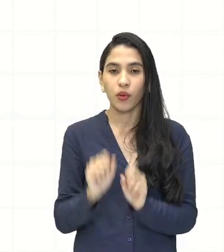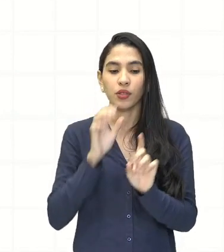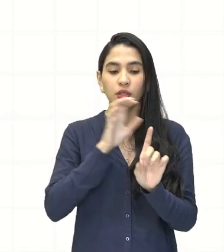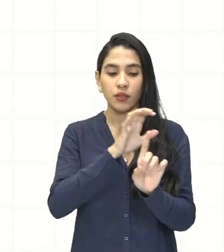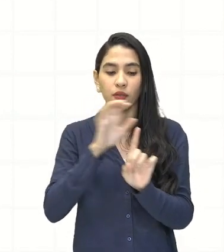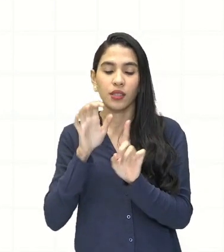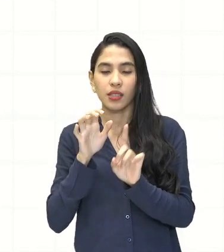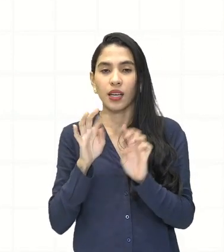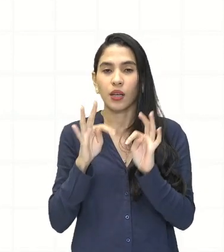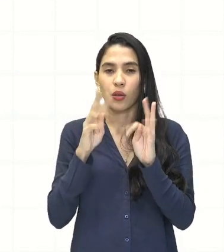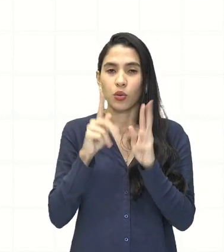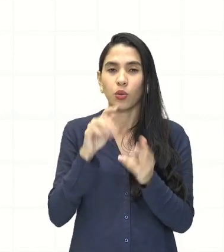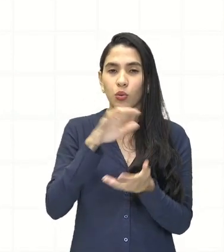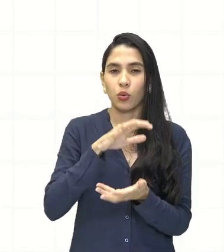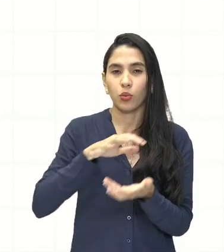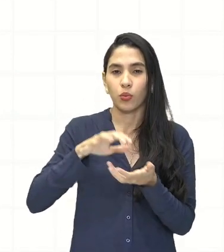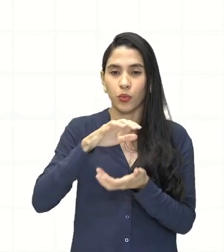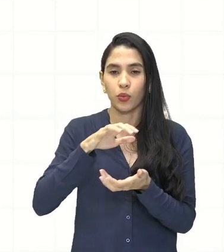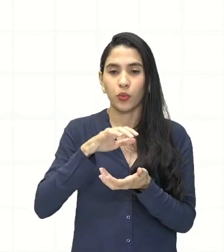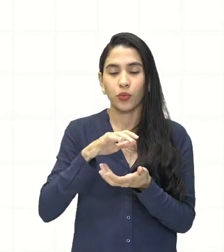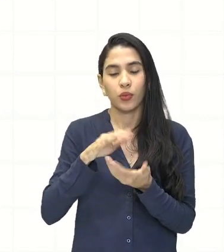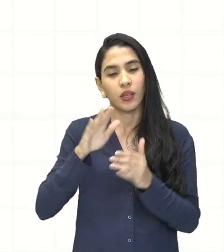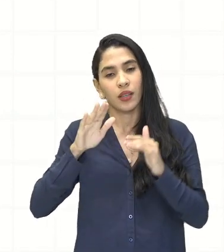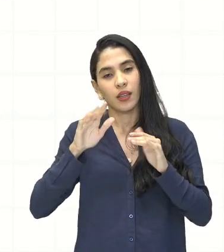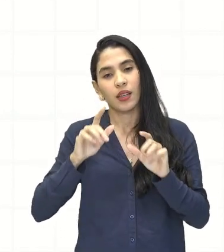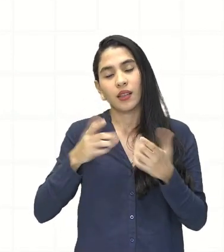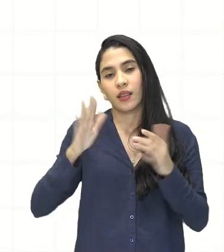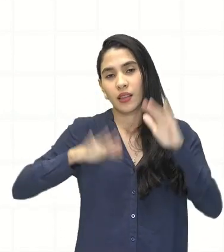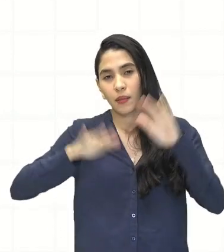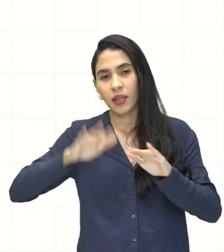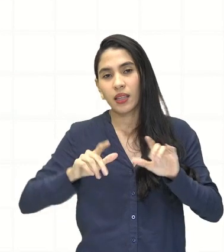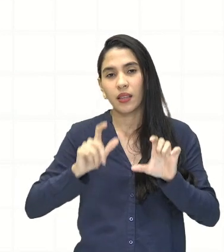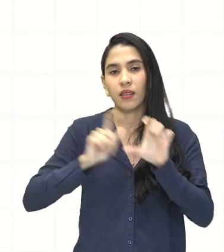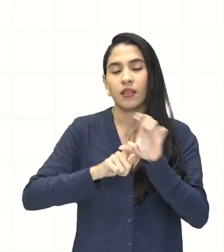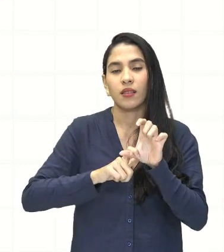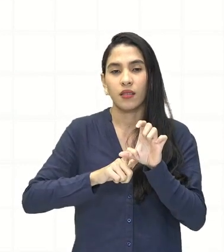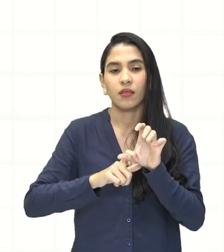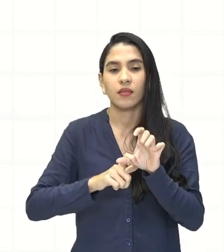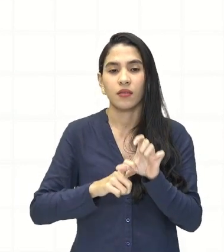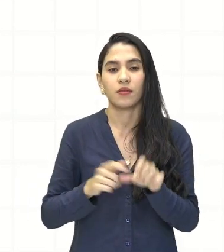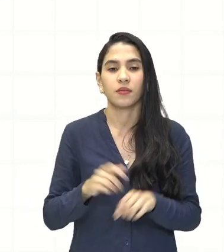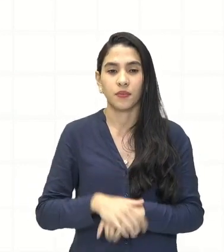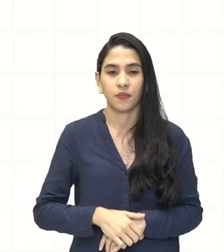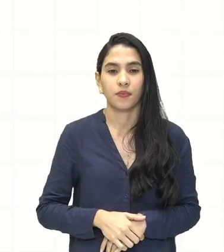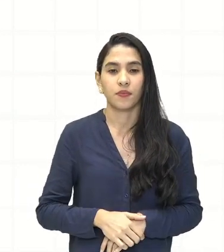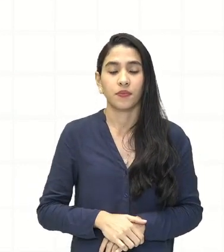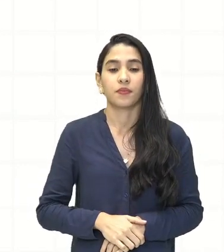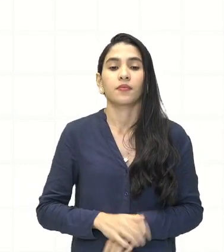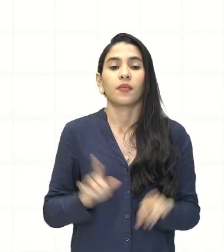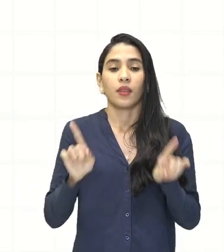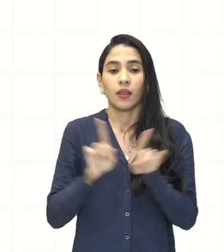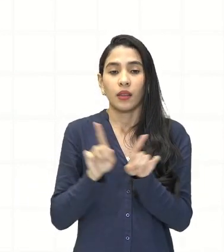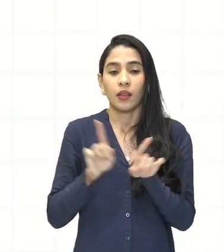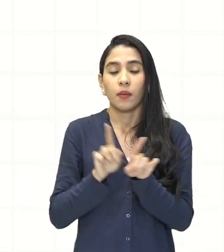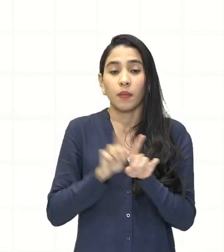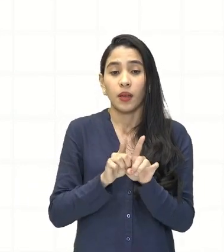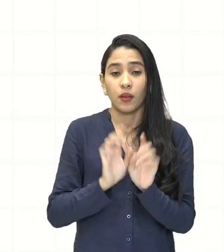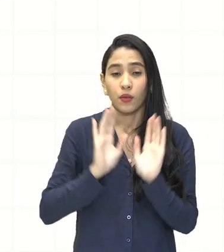terrestre, dependendo aí da interligação que nós vamos ter em relação à economia. E a concentração